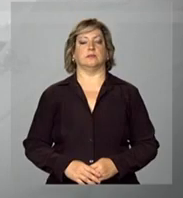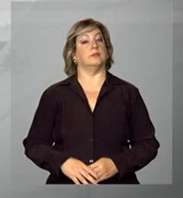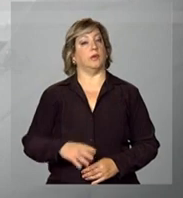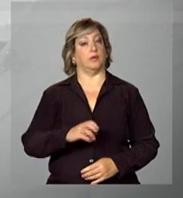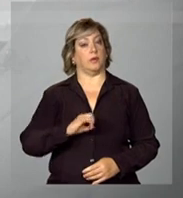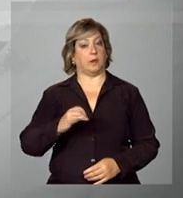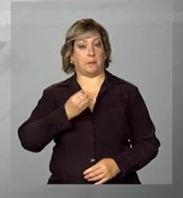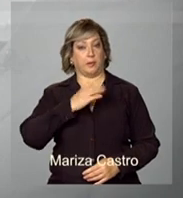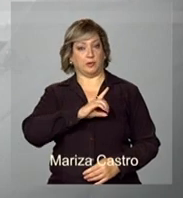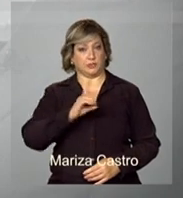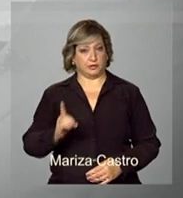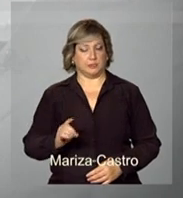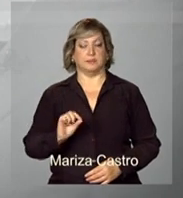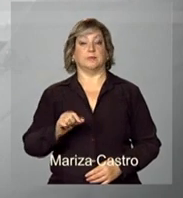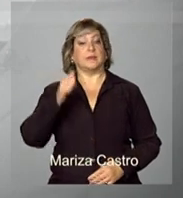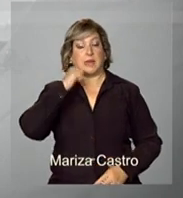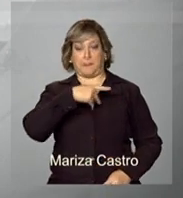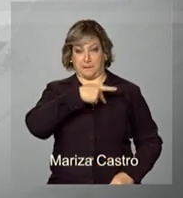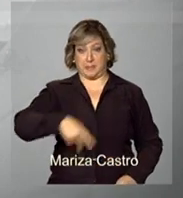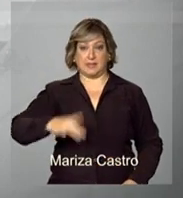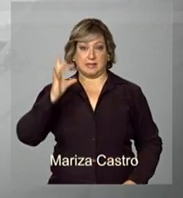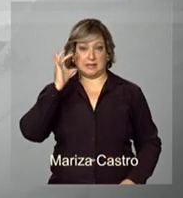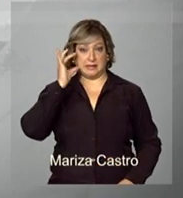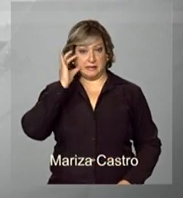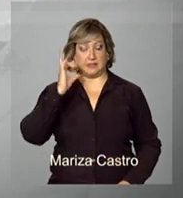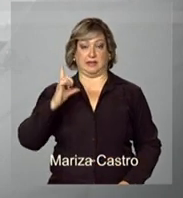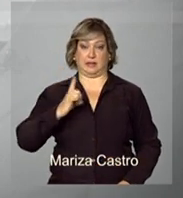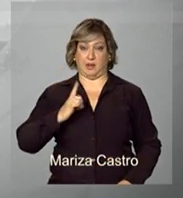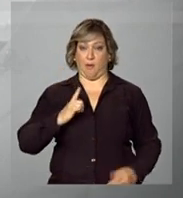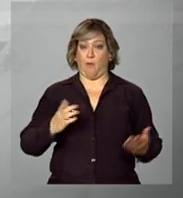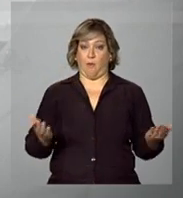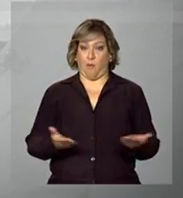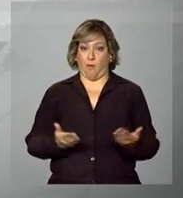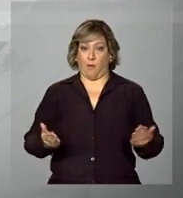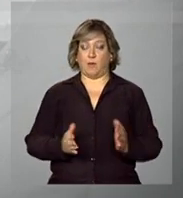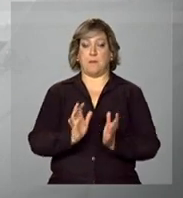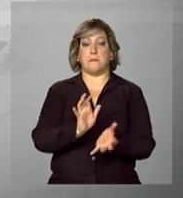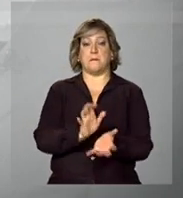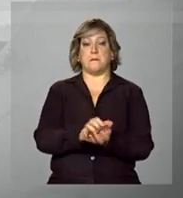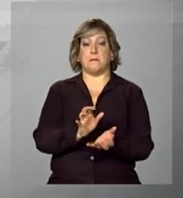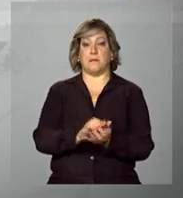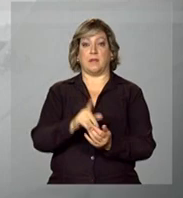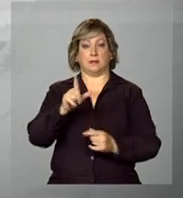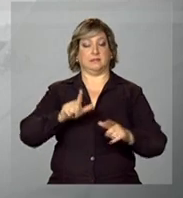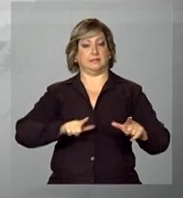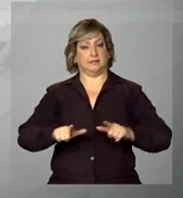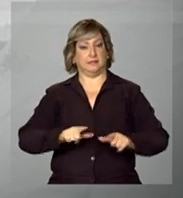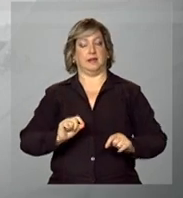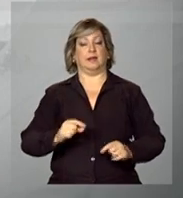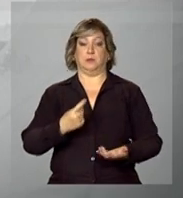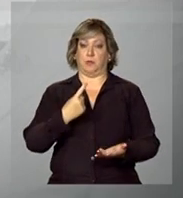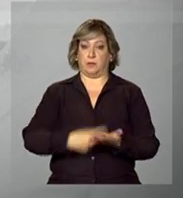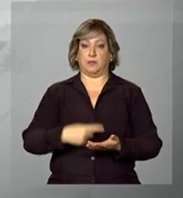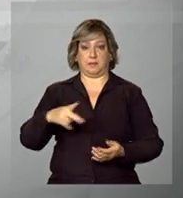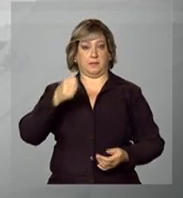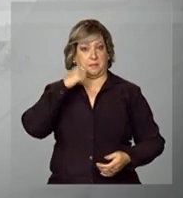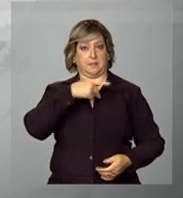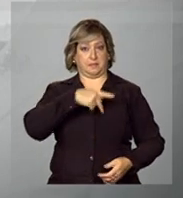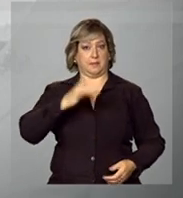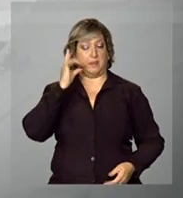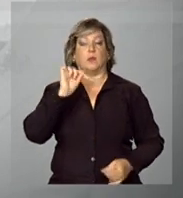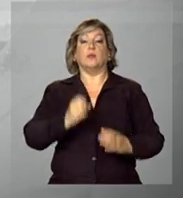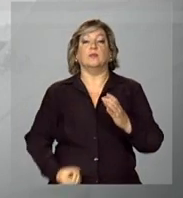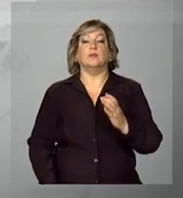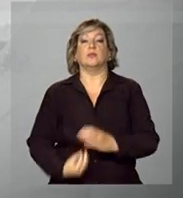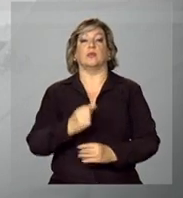Olá, bom dia. A presidenta Dilma Rousseff cumpre a agenda hoje em Pernambuco. Um dos compromissos da presidenta é a